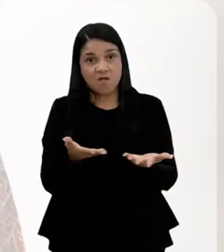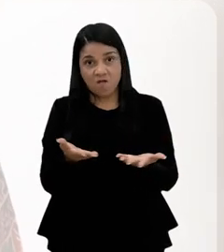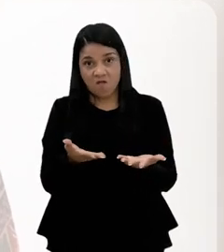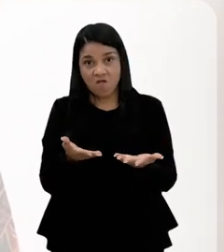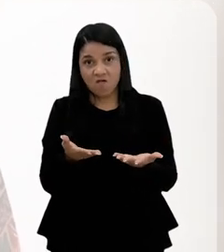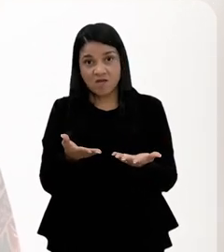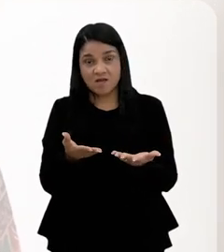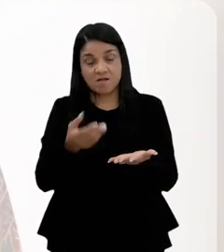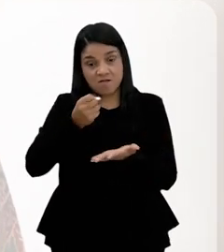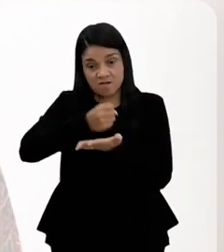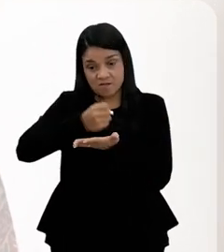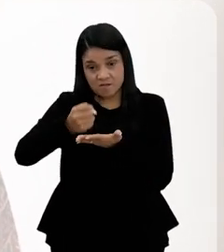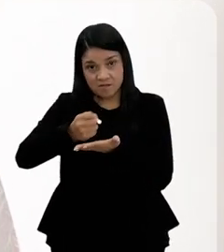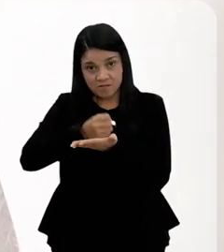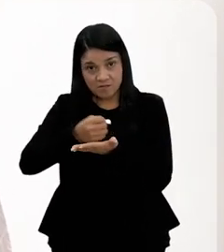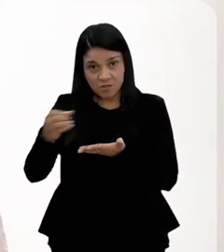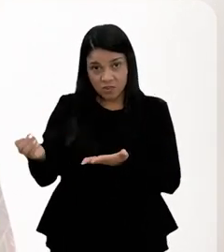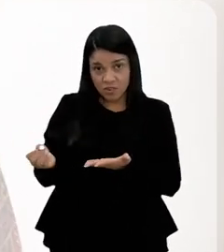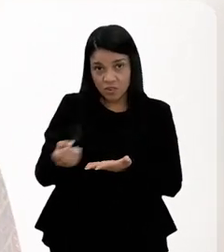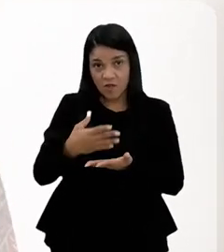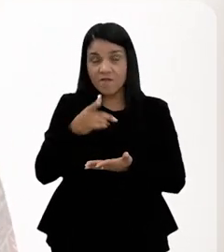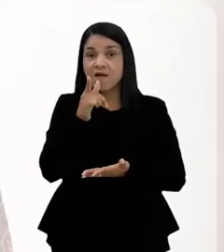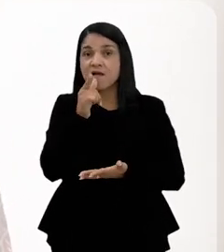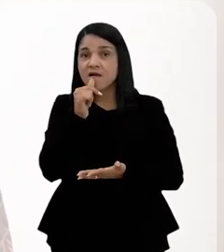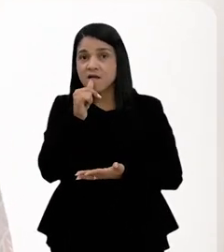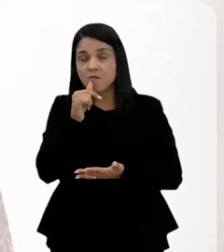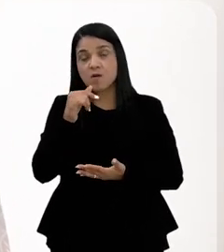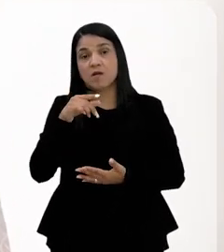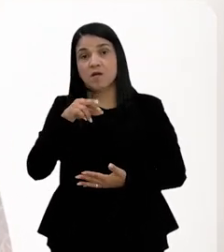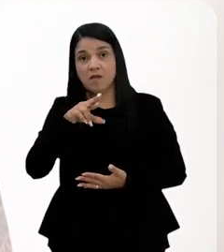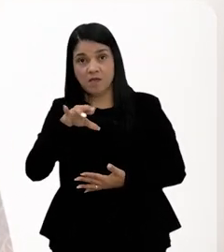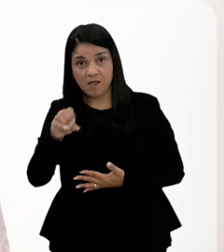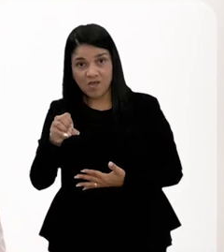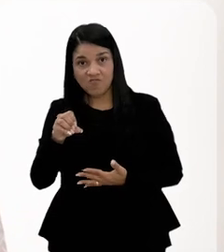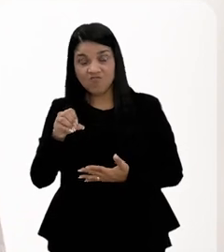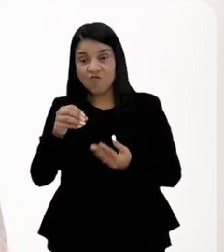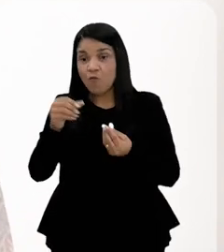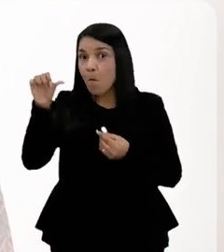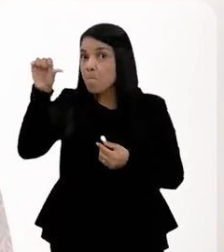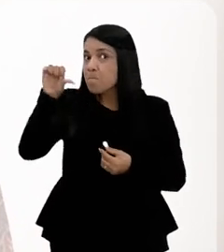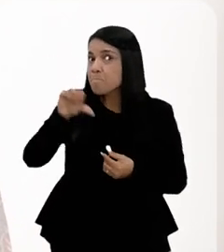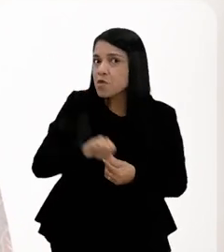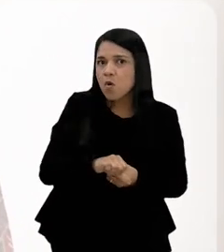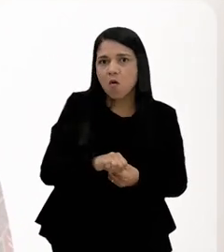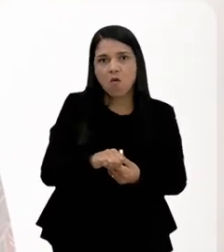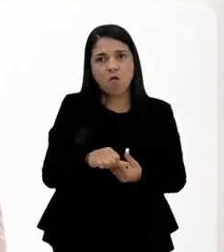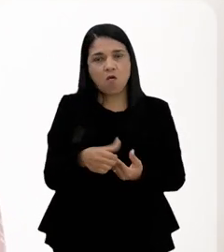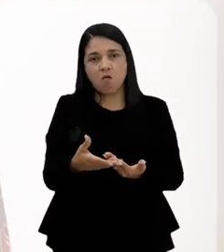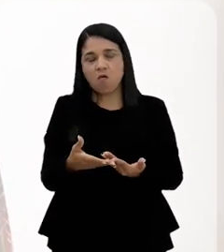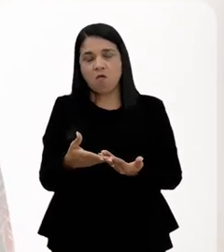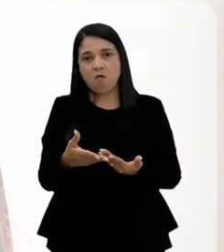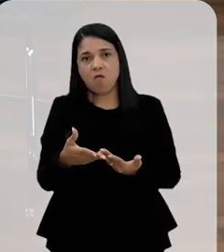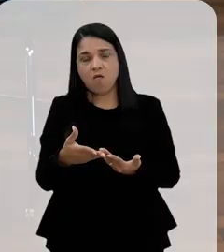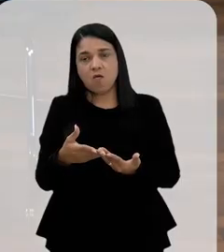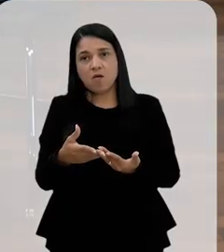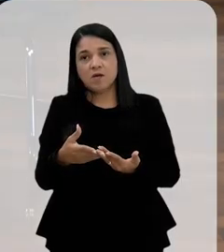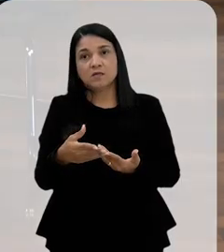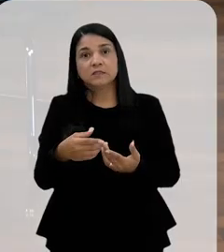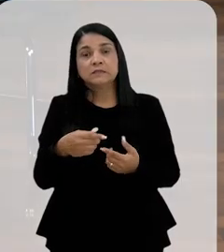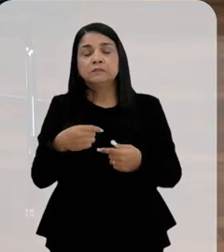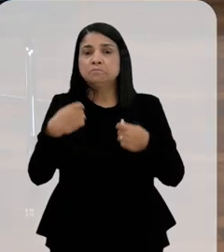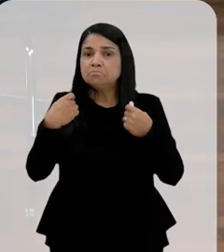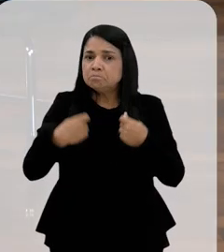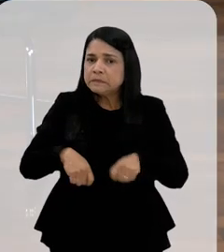com essa concessão, o serviço ficou mais precarizado, pelo contrário, né, A gente